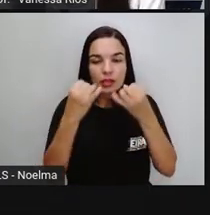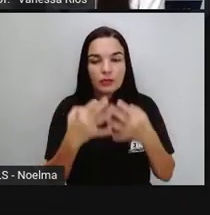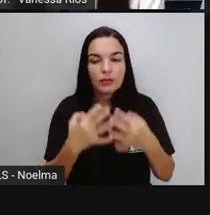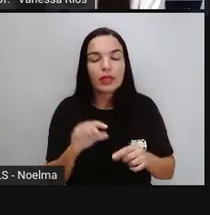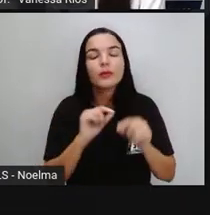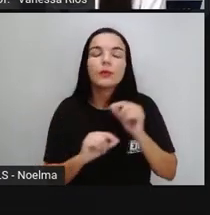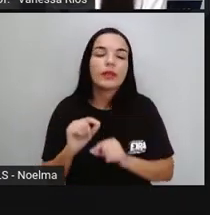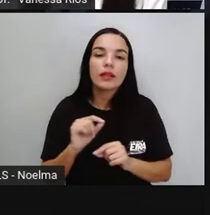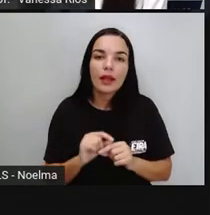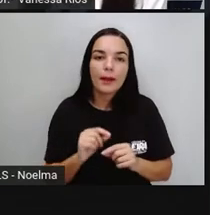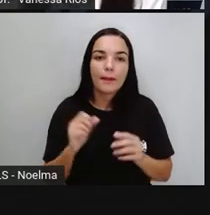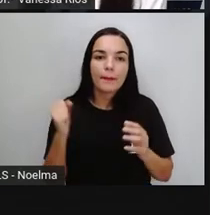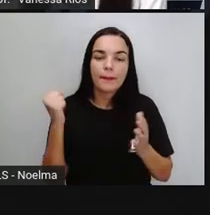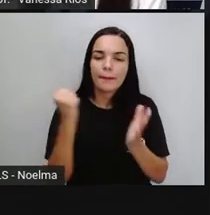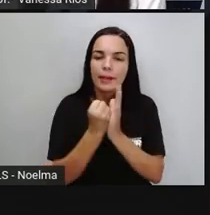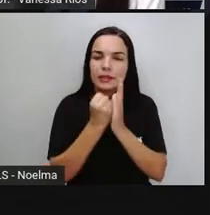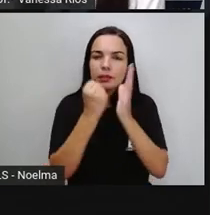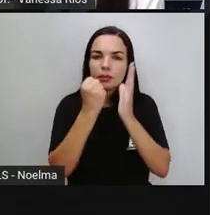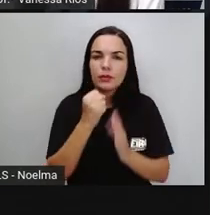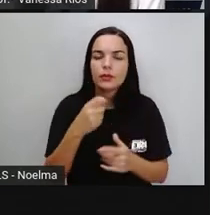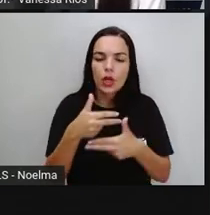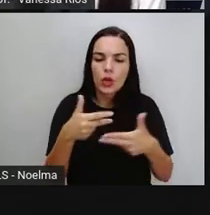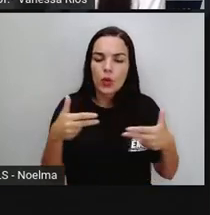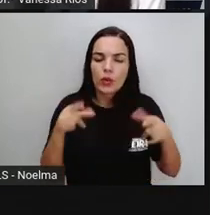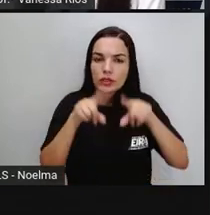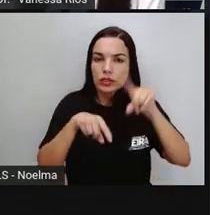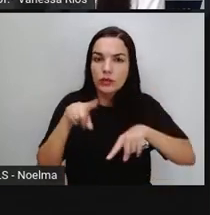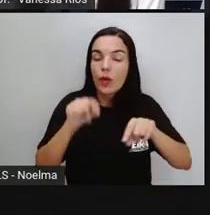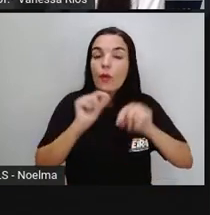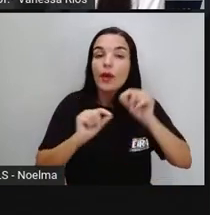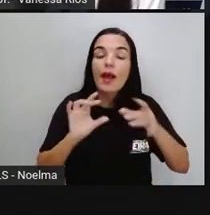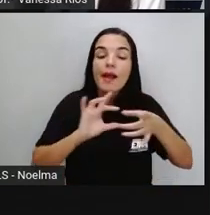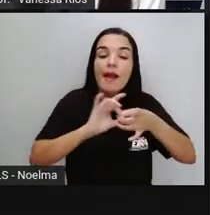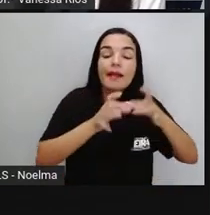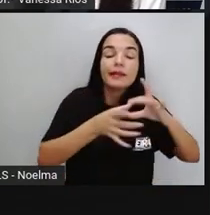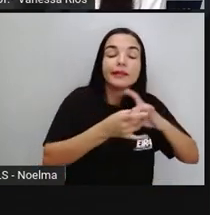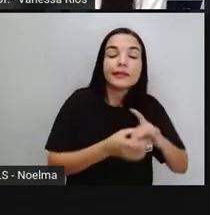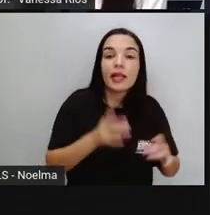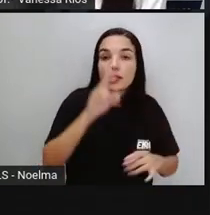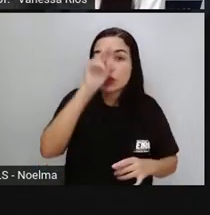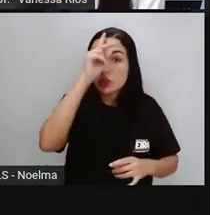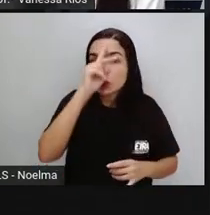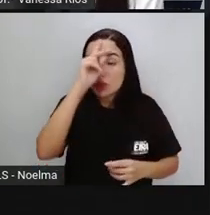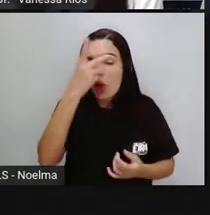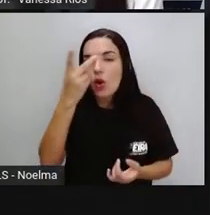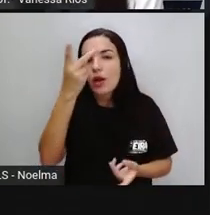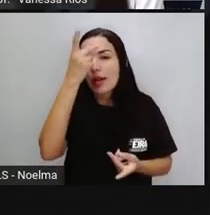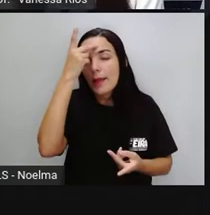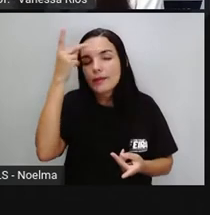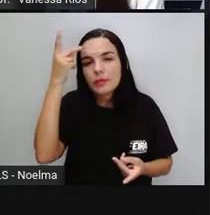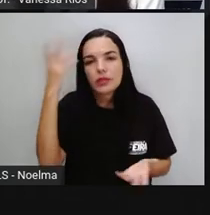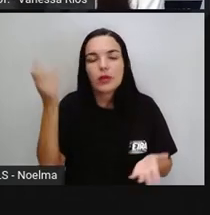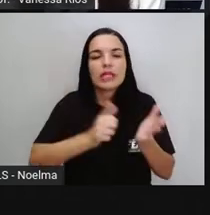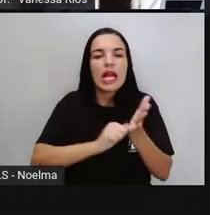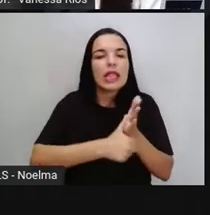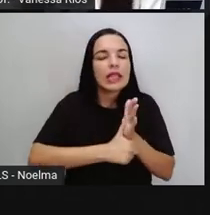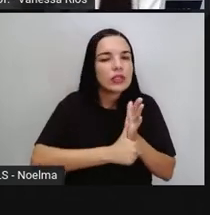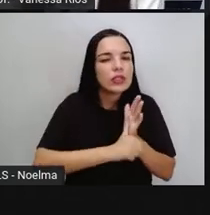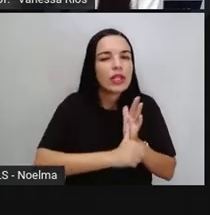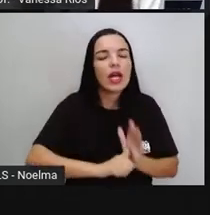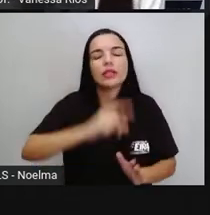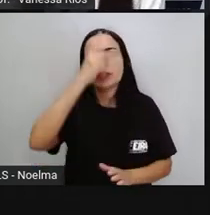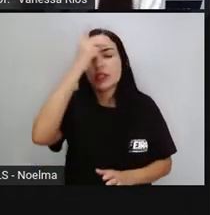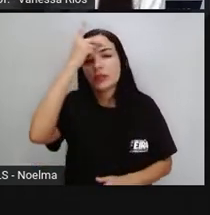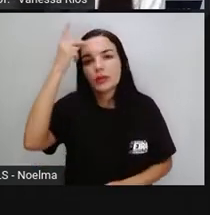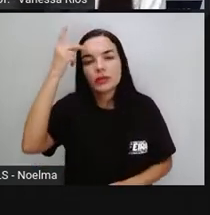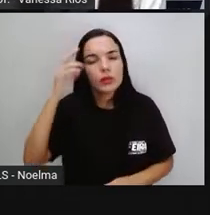vocês, o patrimônio material está relacionado à história das pessoas, né? A identidade das pessoas